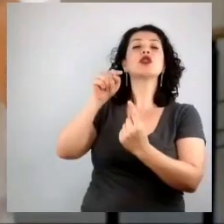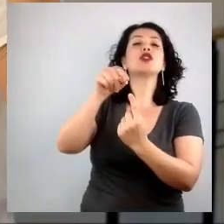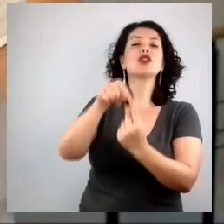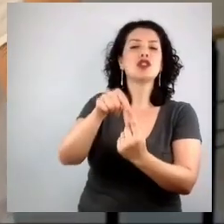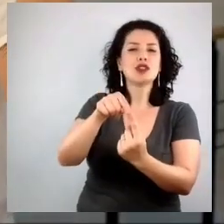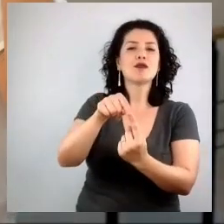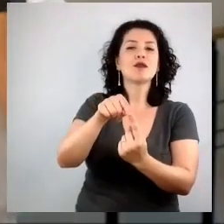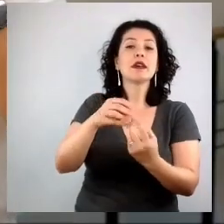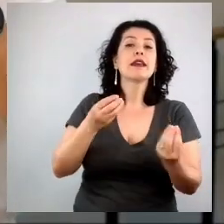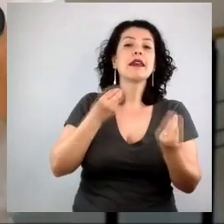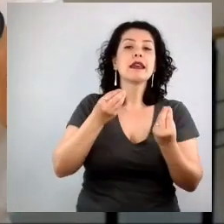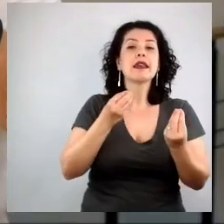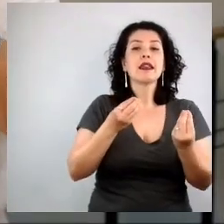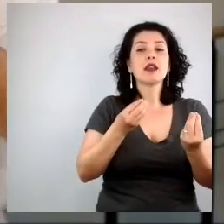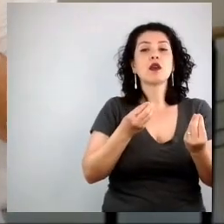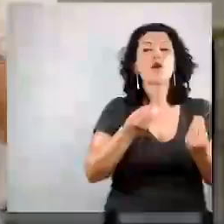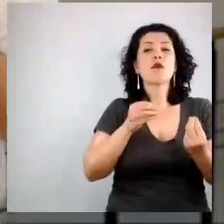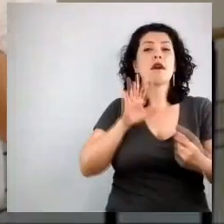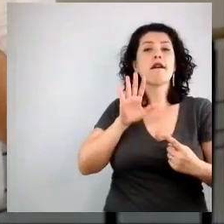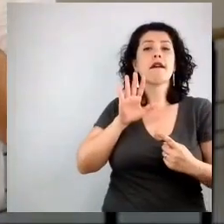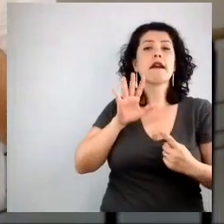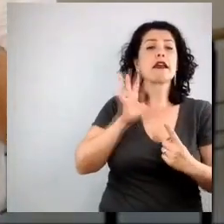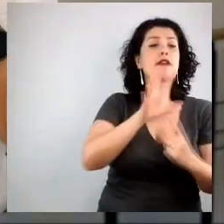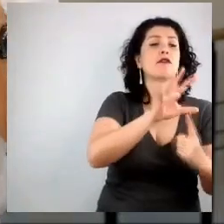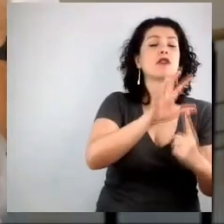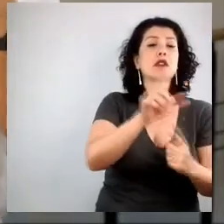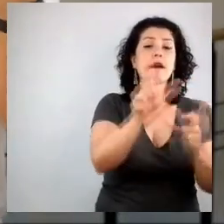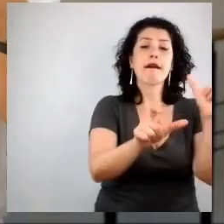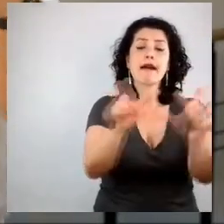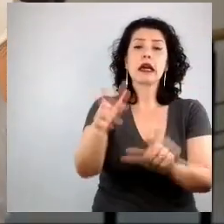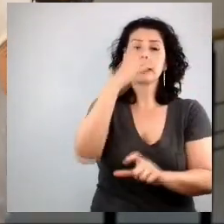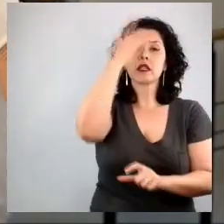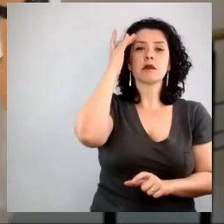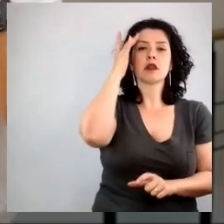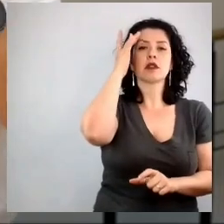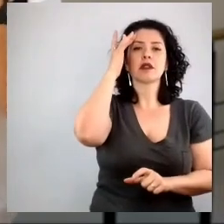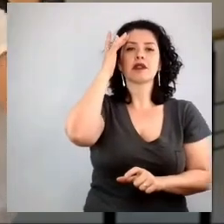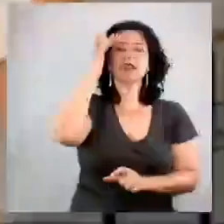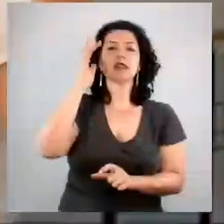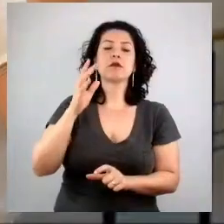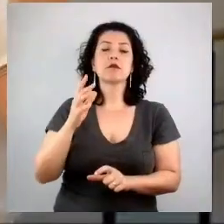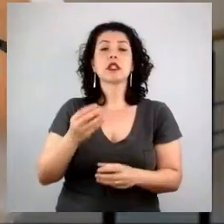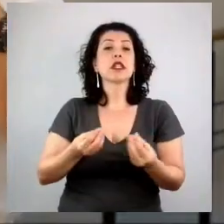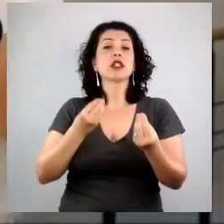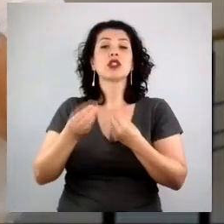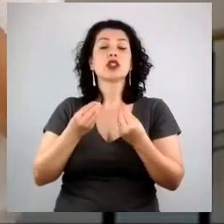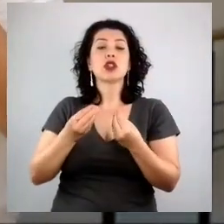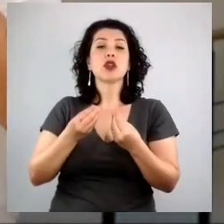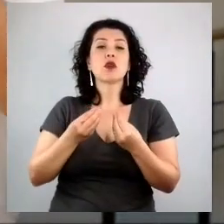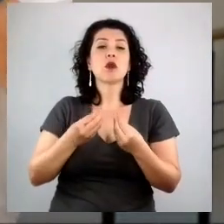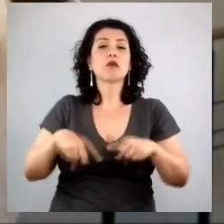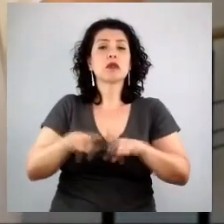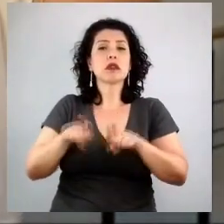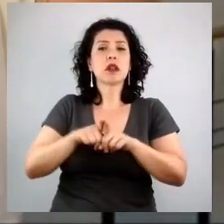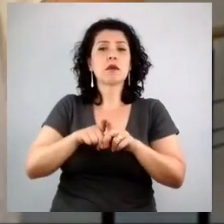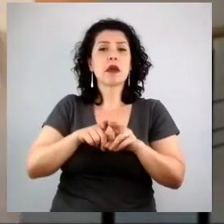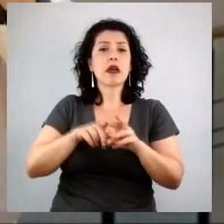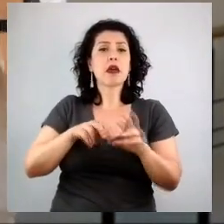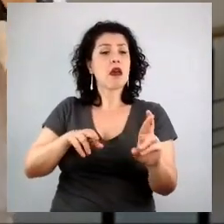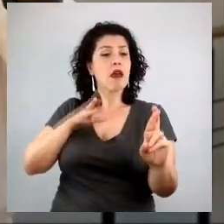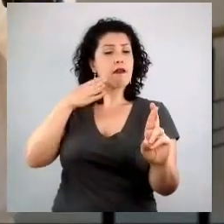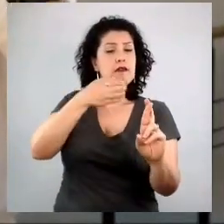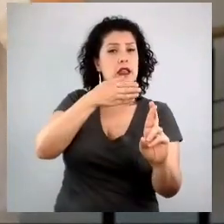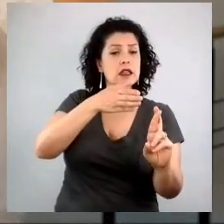quais eram as verdades desse produto e dessa marca, e como eles se diferenciavam de tudo que havia no mercado. E com isso,